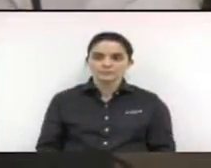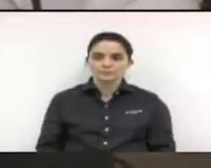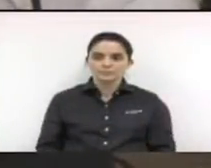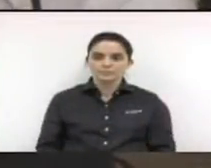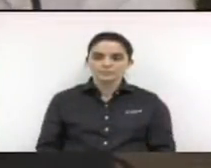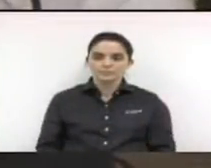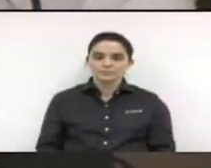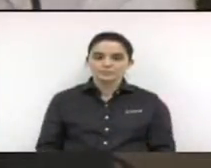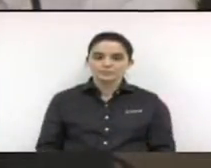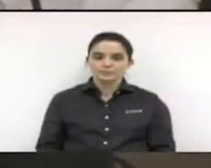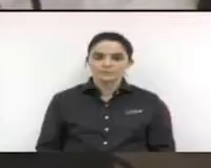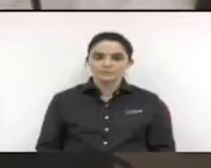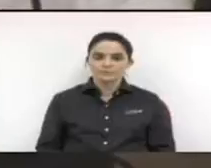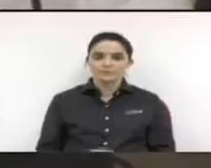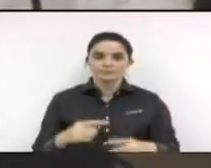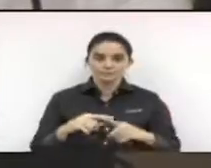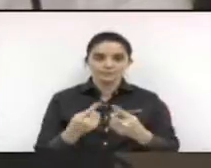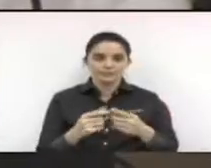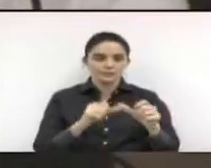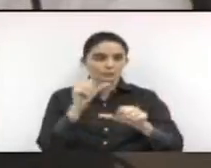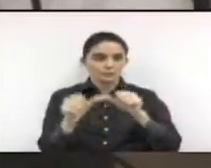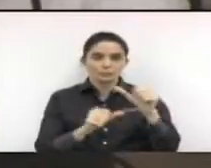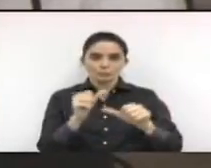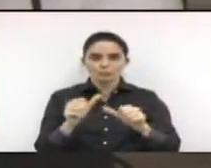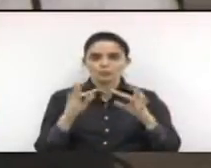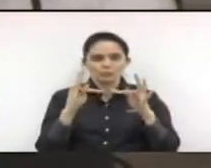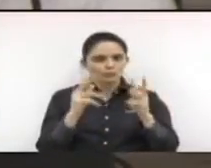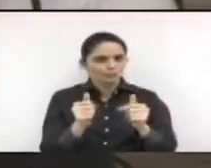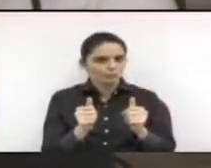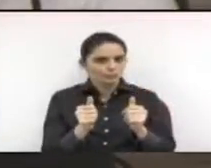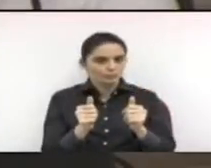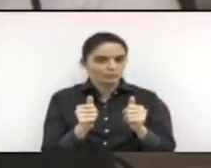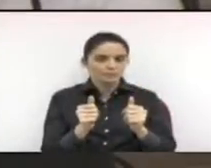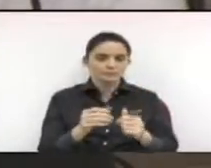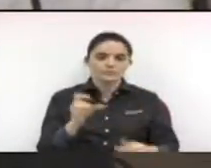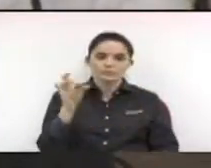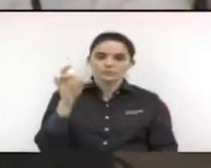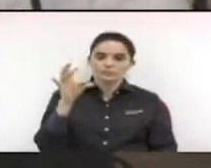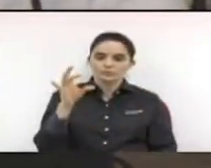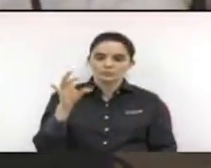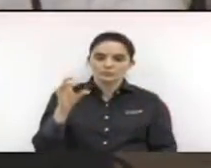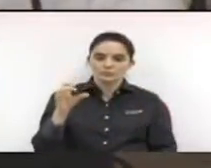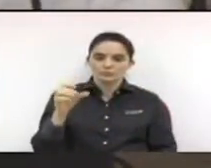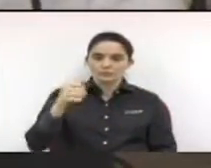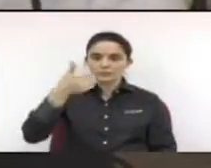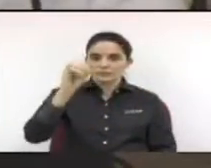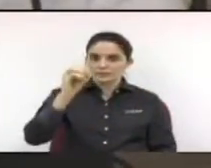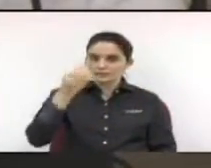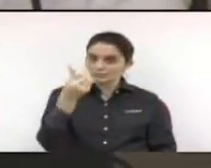Porém, inverteu todas. Ele quer que inventa só apreciando as 106 em primeiro lugar.